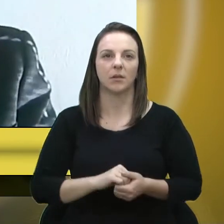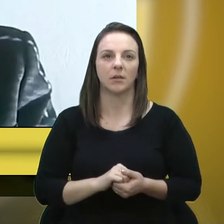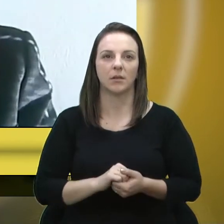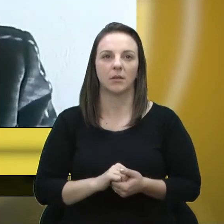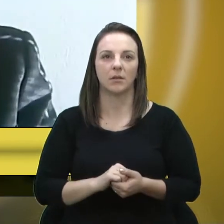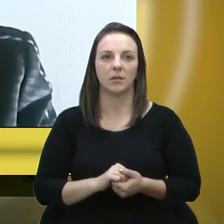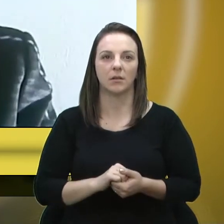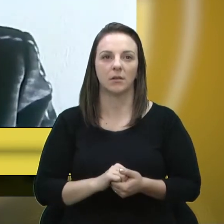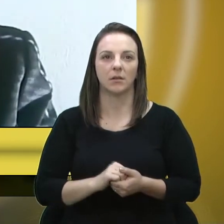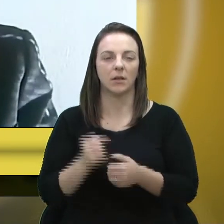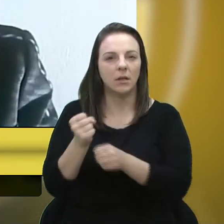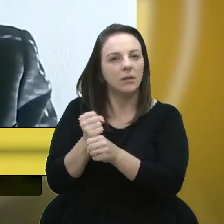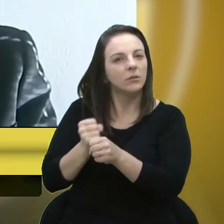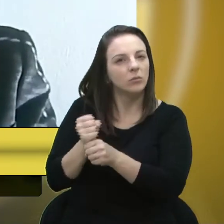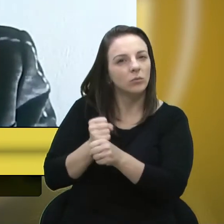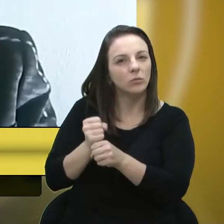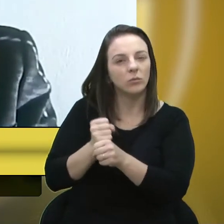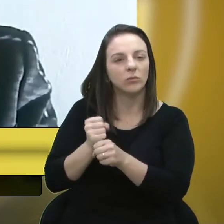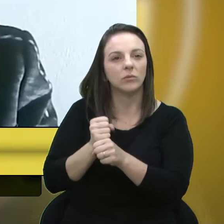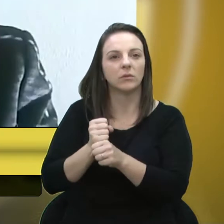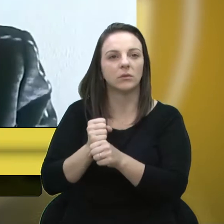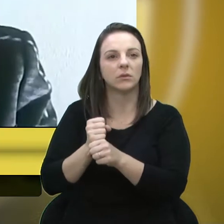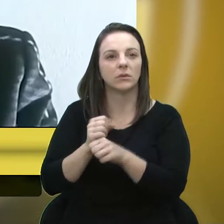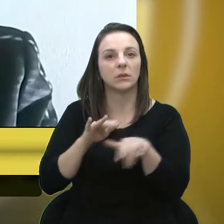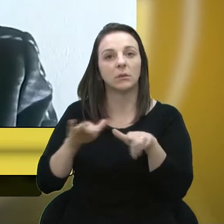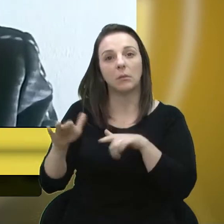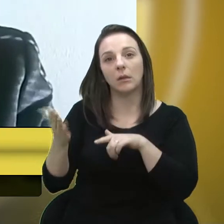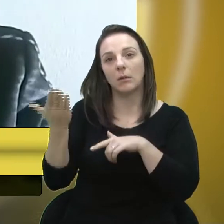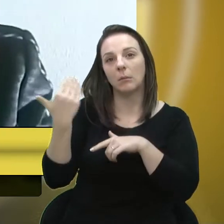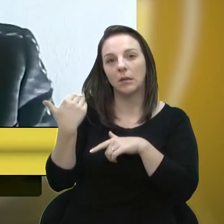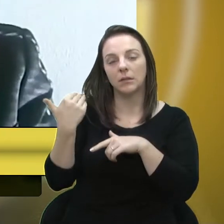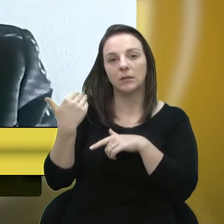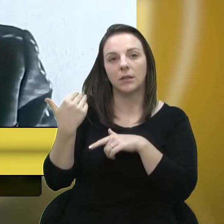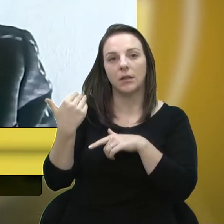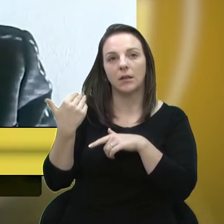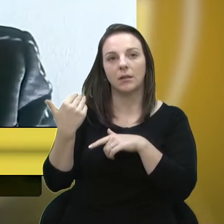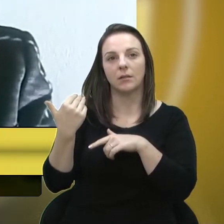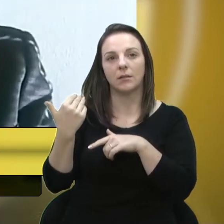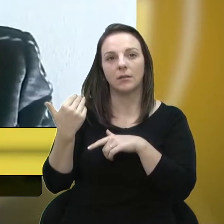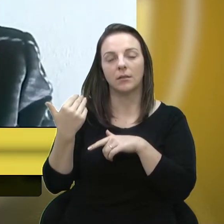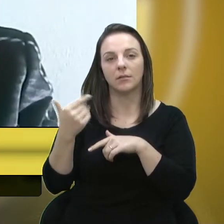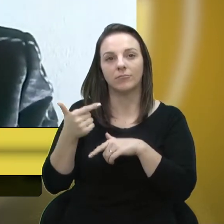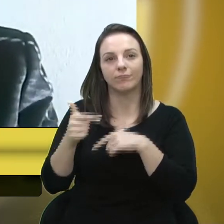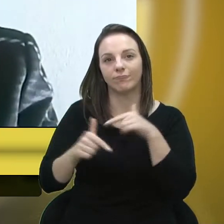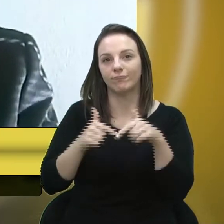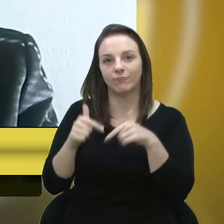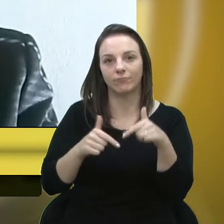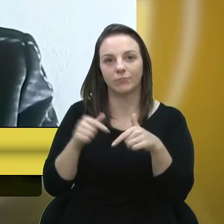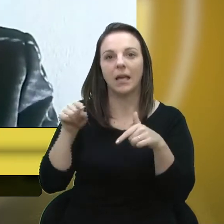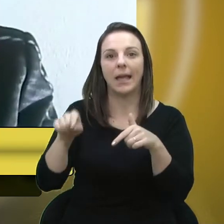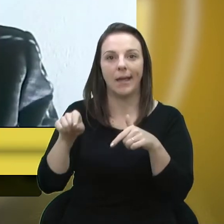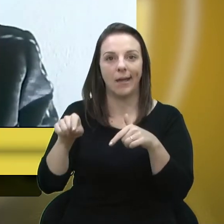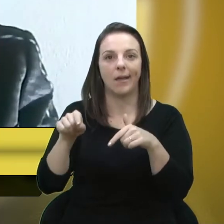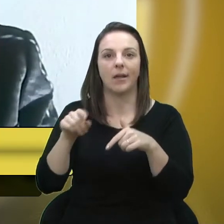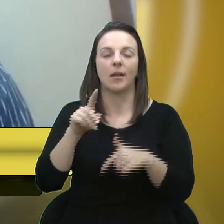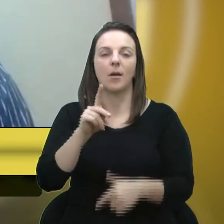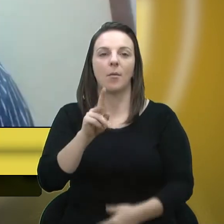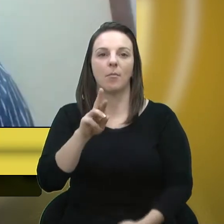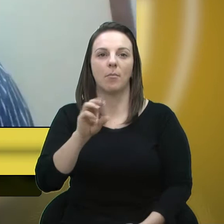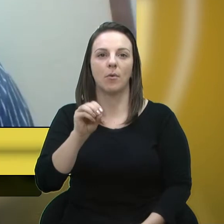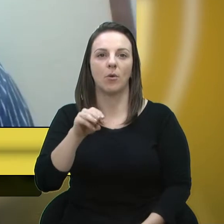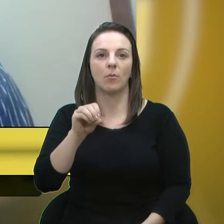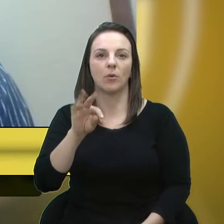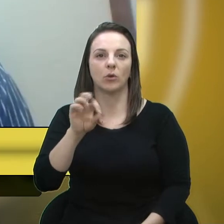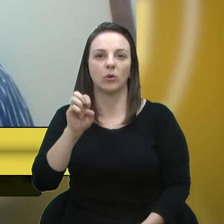presidente. anos nos deixou na semana passada. Ele foi promotor de justiça. Peça a palavra, senhor presidente.